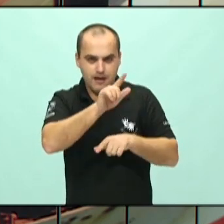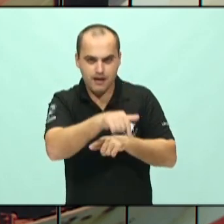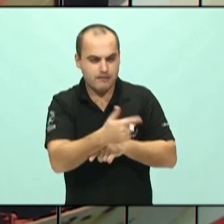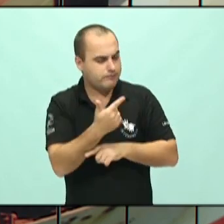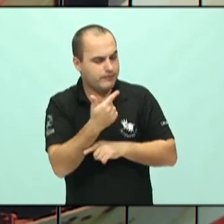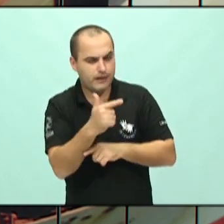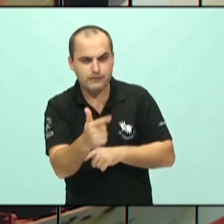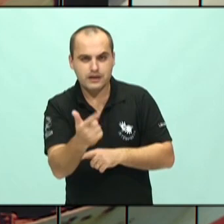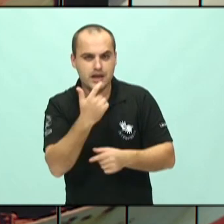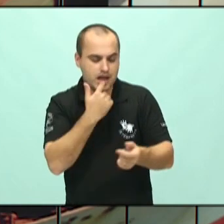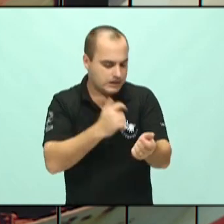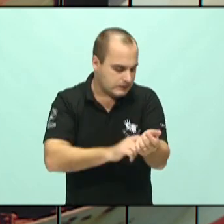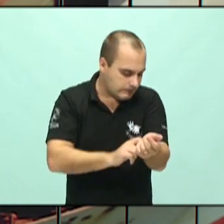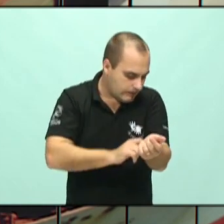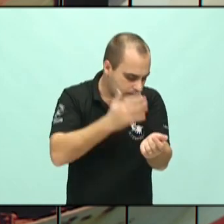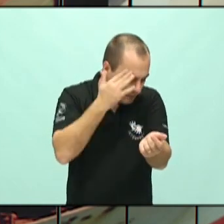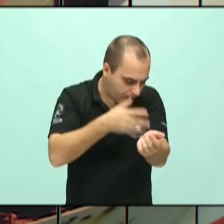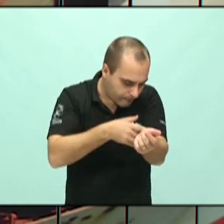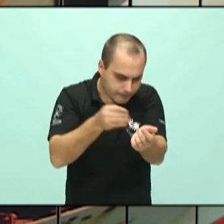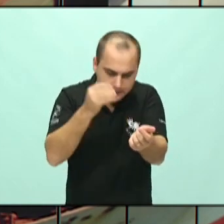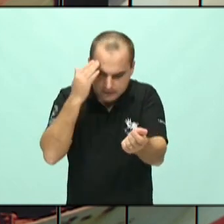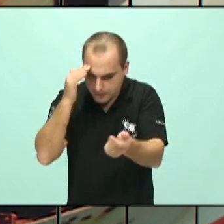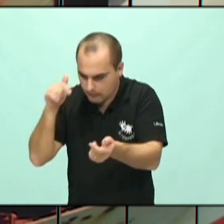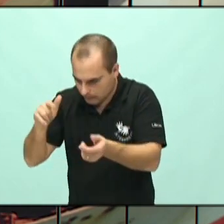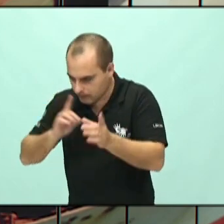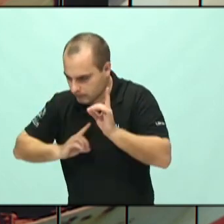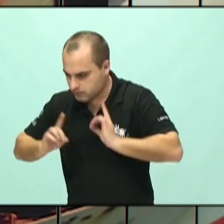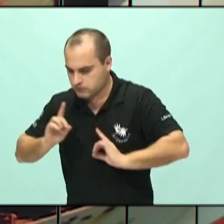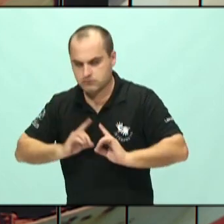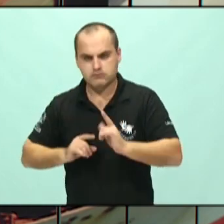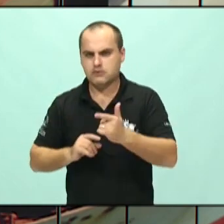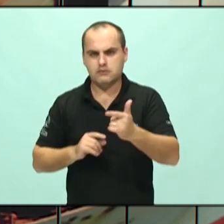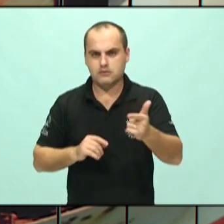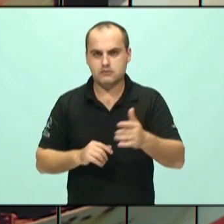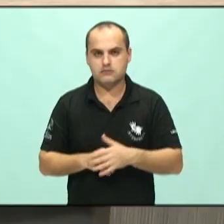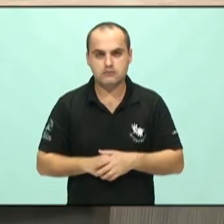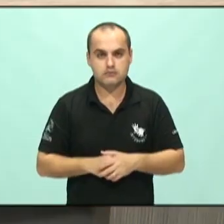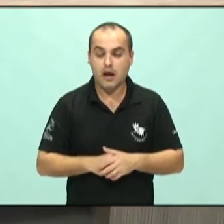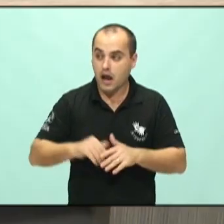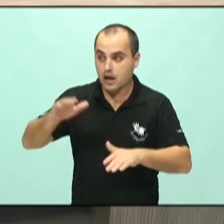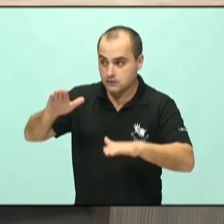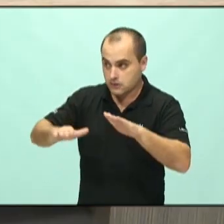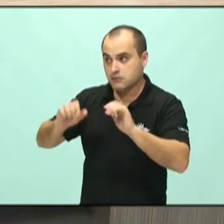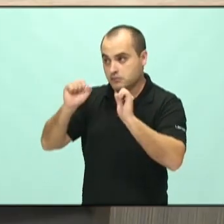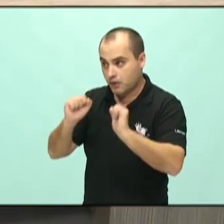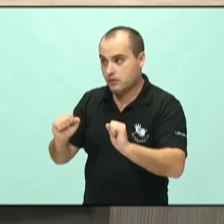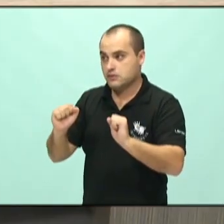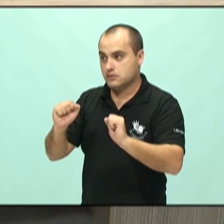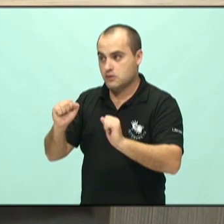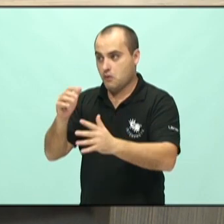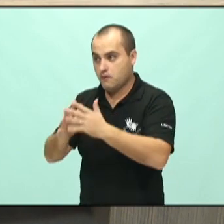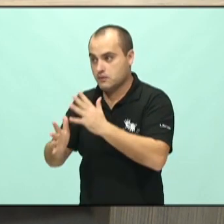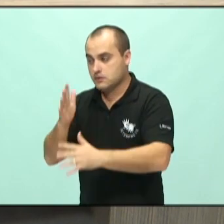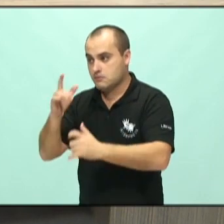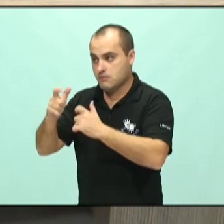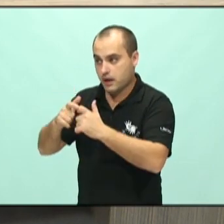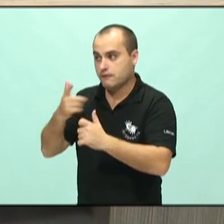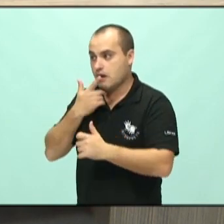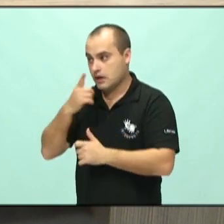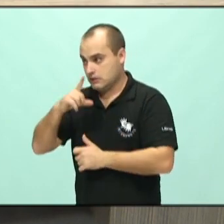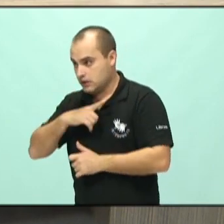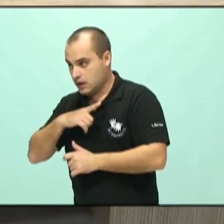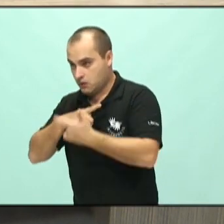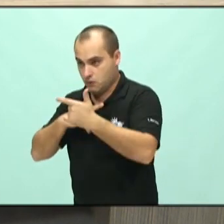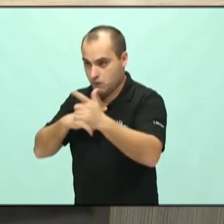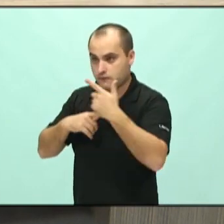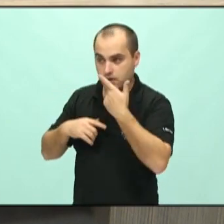exame para depressão. Pode ser subjetivo de um médico dizer que está e outro dizer que não. A gente fala que nós